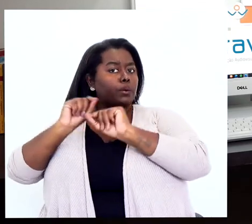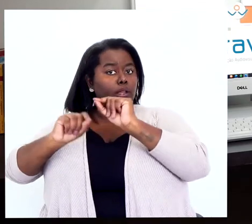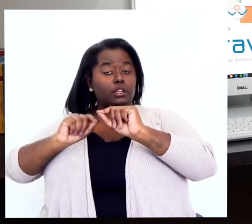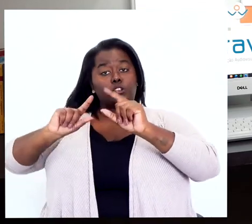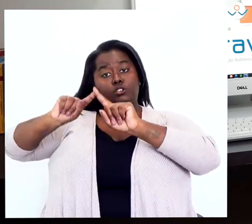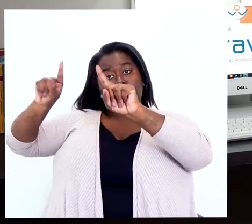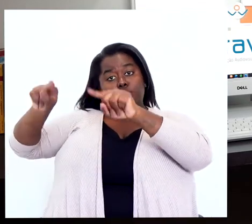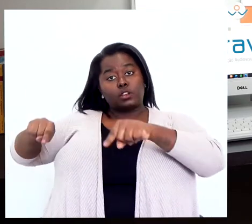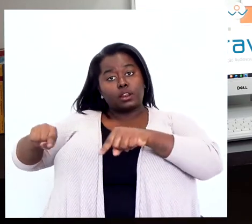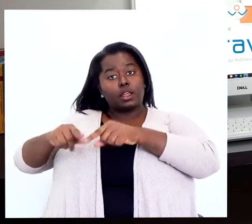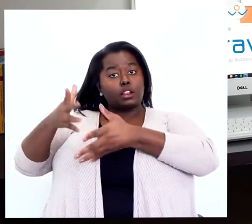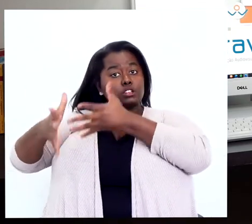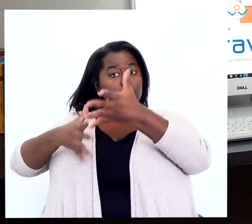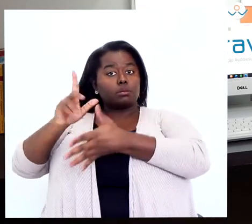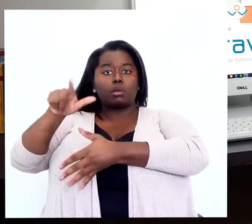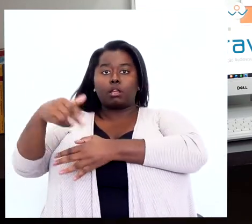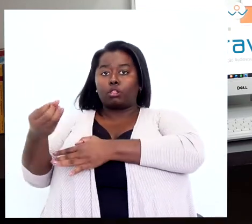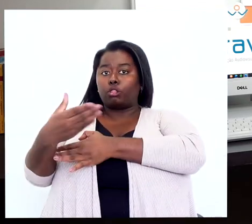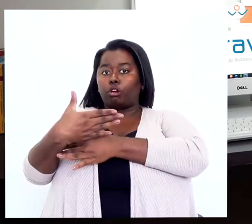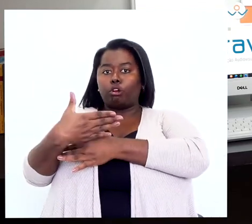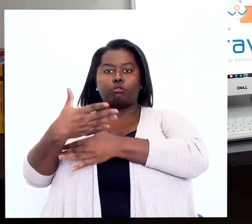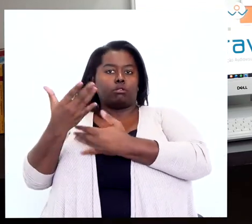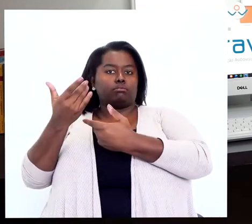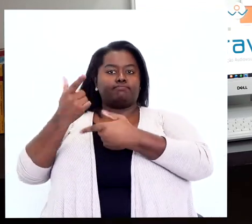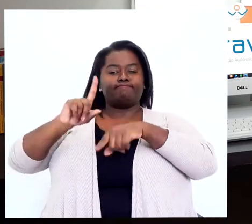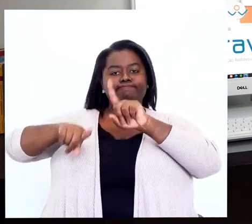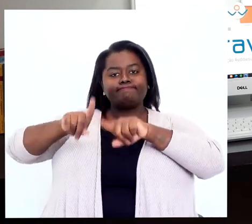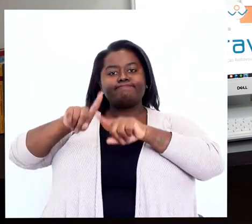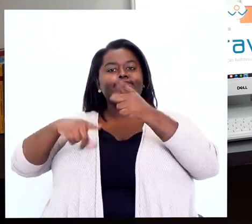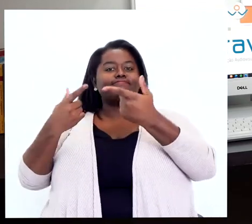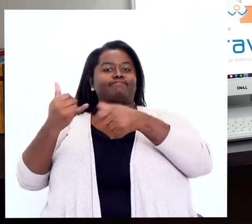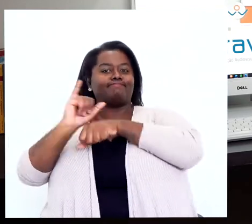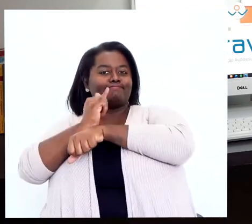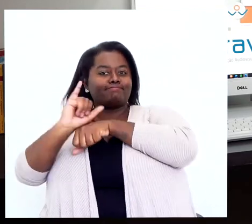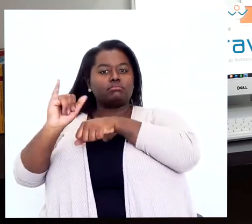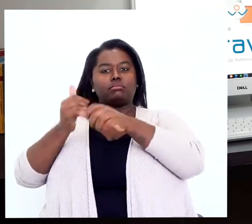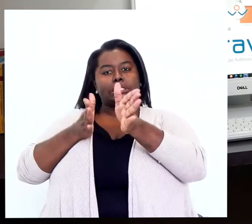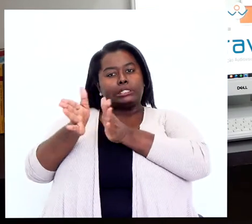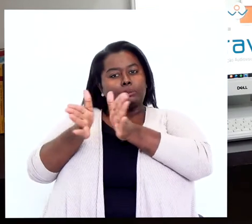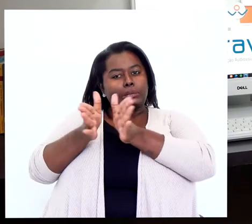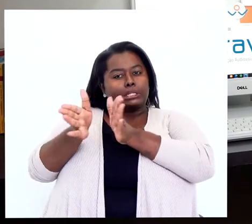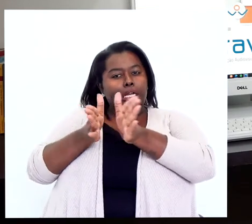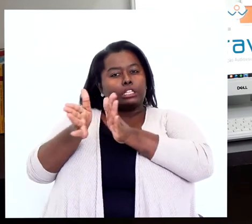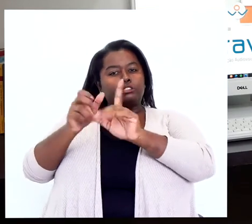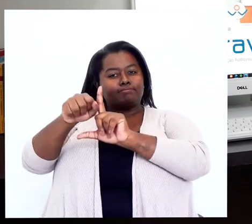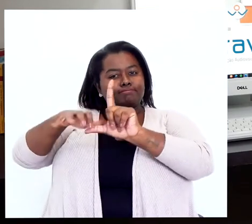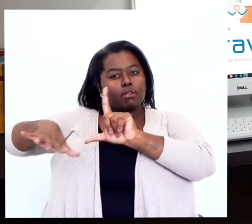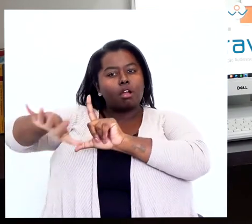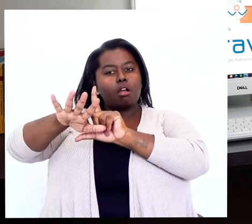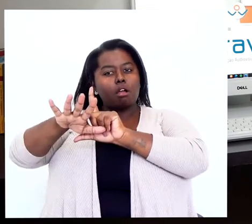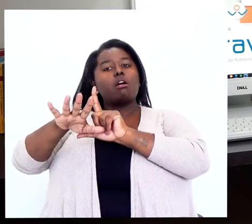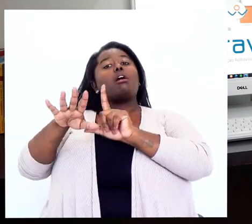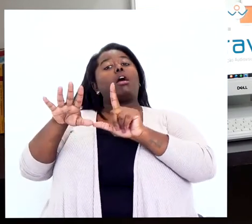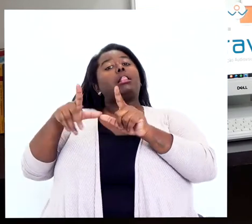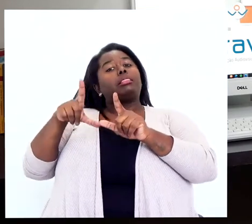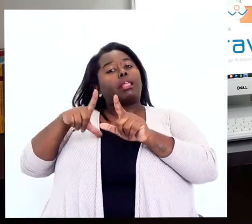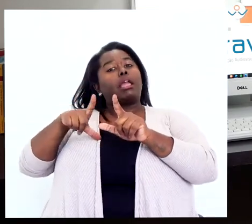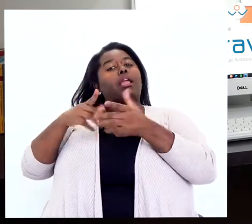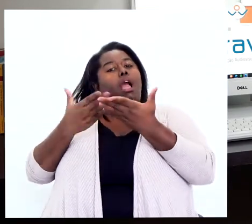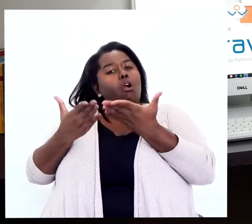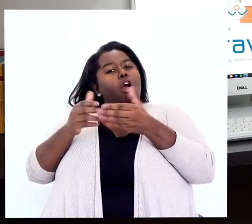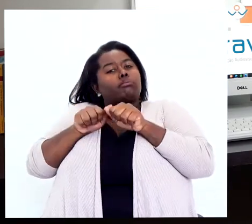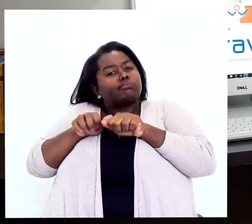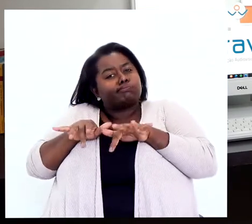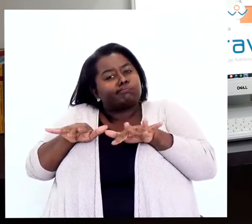a janela de libras é um recurso novo de acessibilidade, as obras audiovisuais ainda estão inserindo